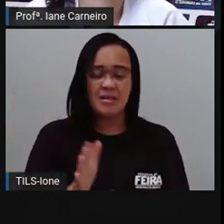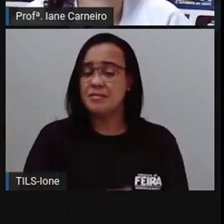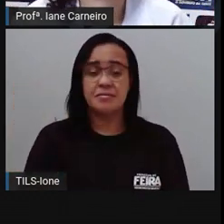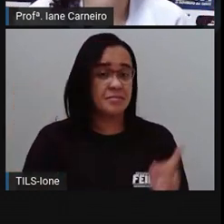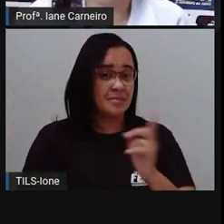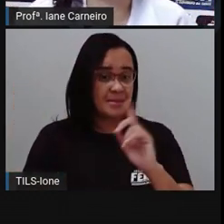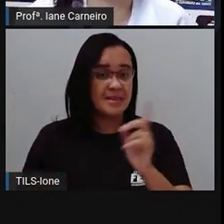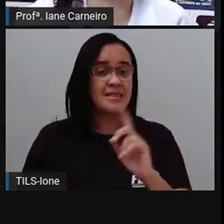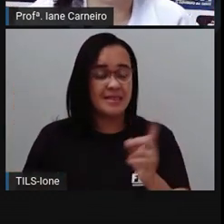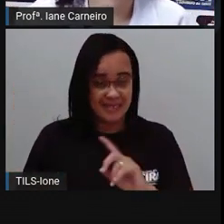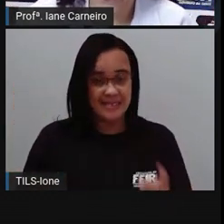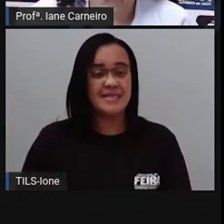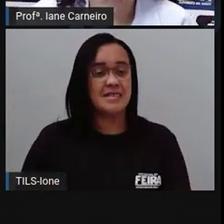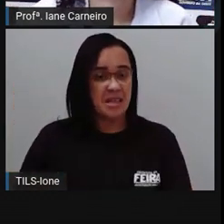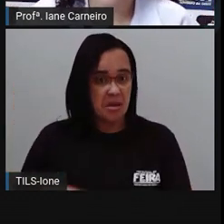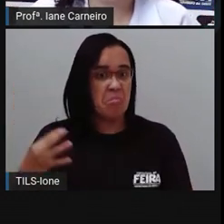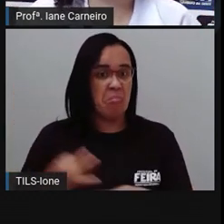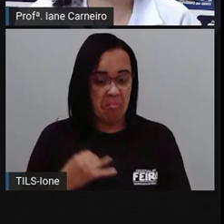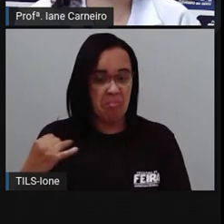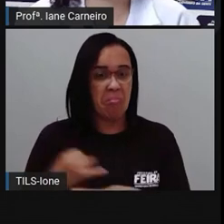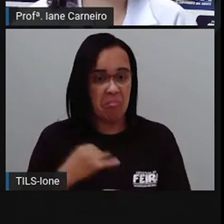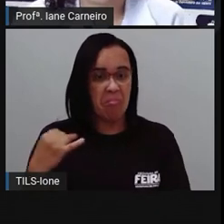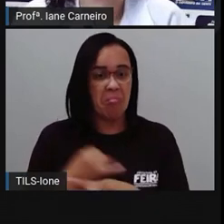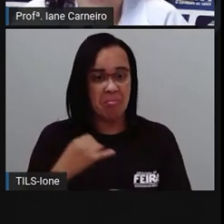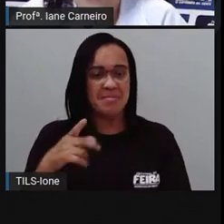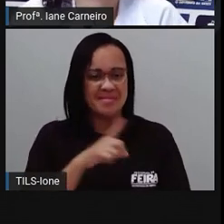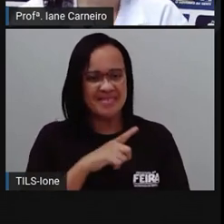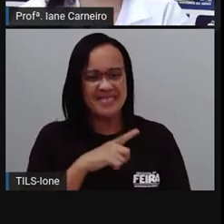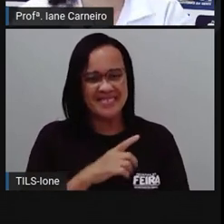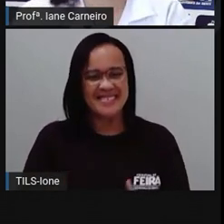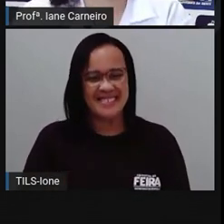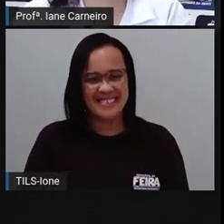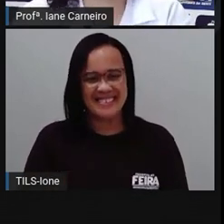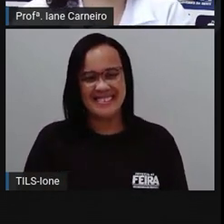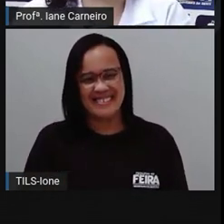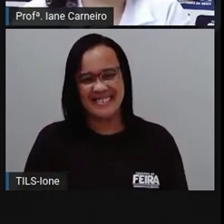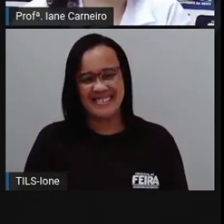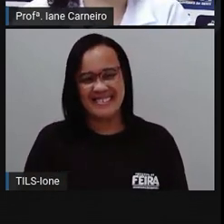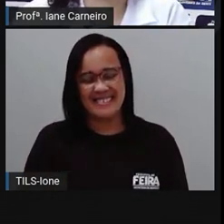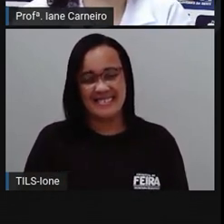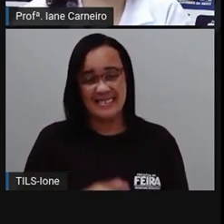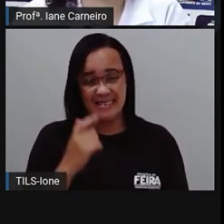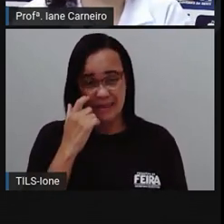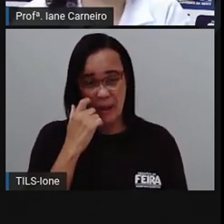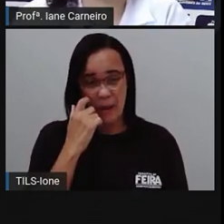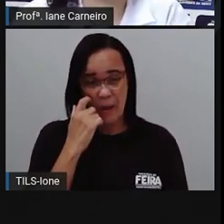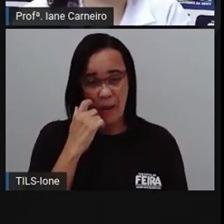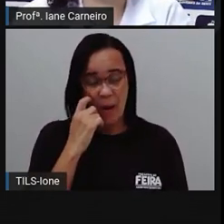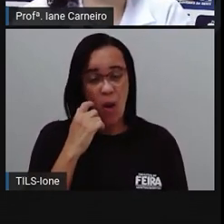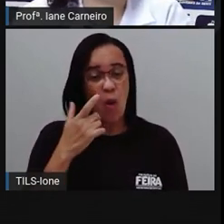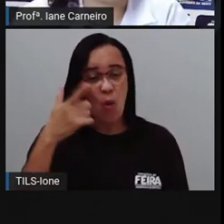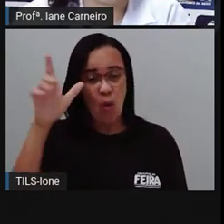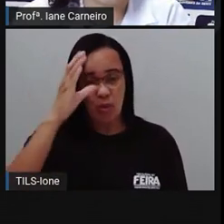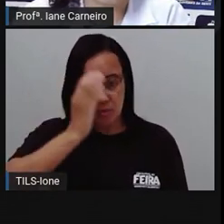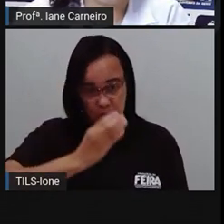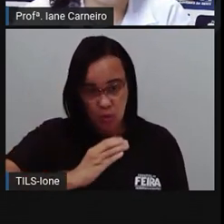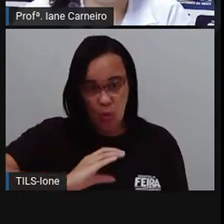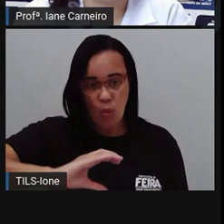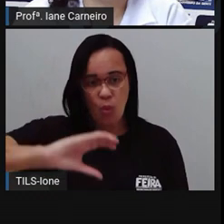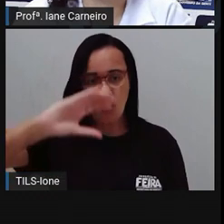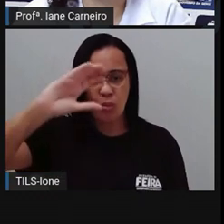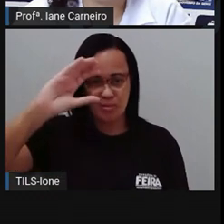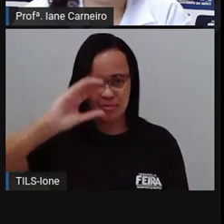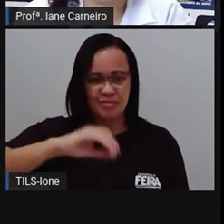certo? Ela resiste bastante. Vamos lá, ó. Eita, o elefante de novo. Olha o elefante.